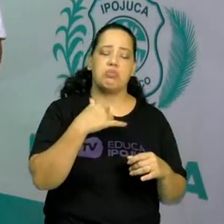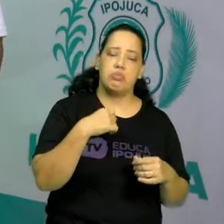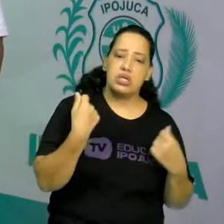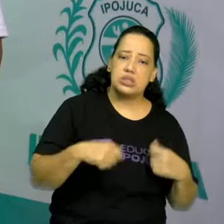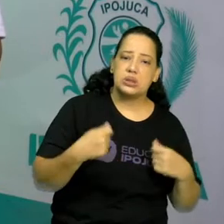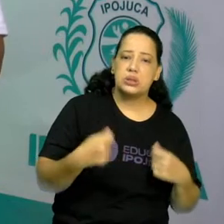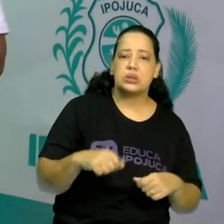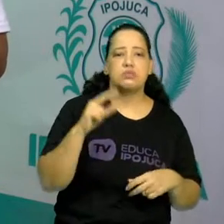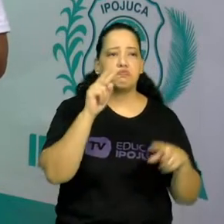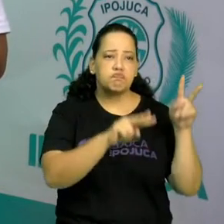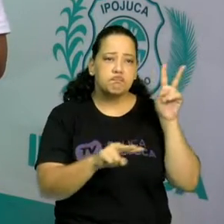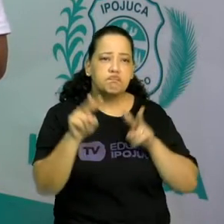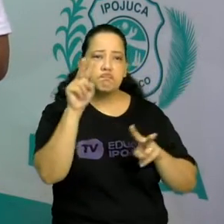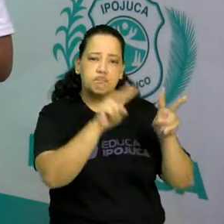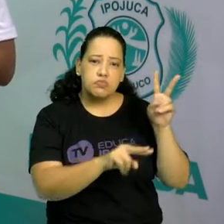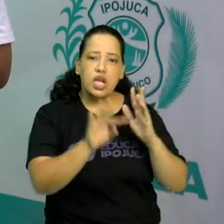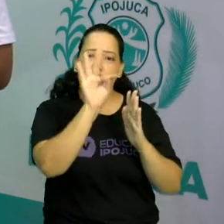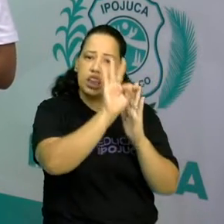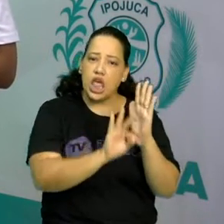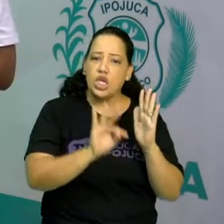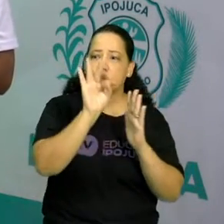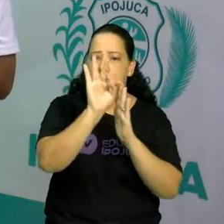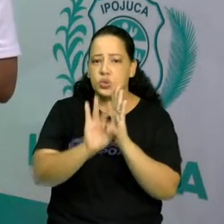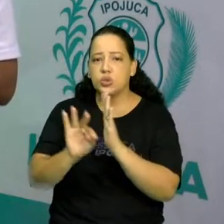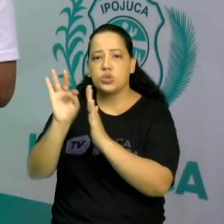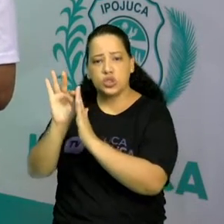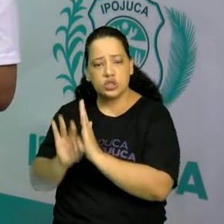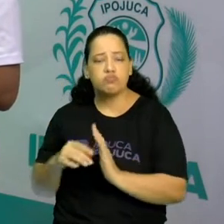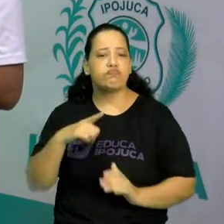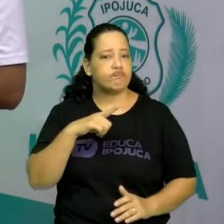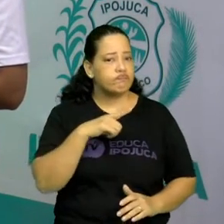sempre com esses diversos tipos de gêneros textuais.